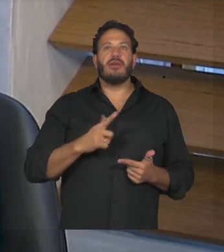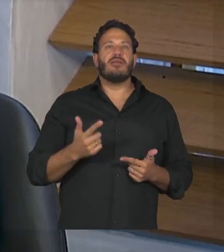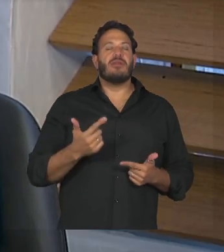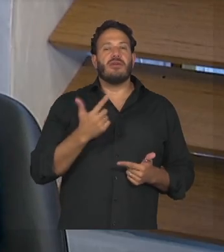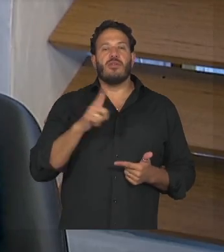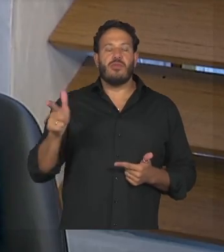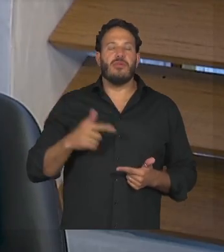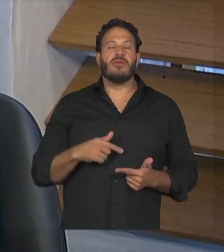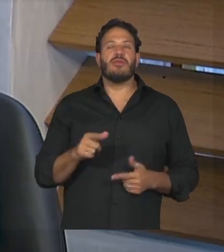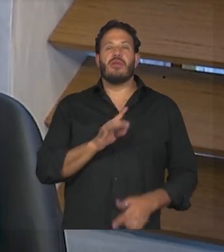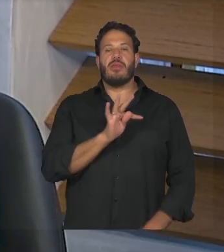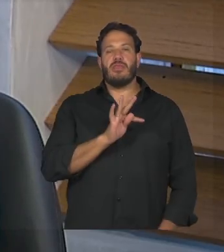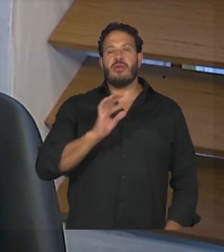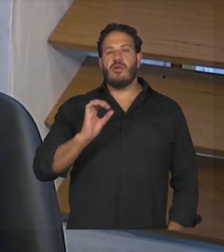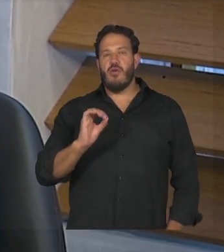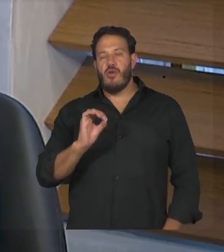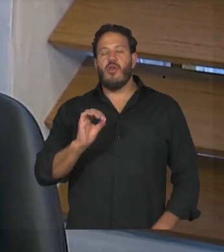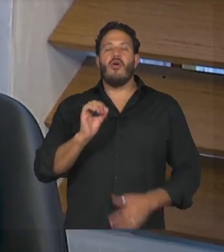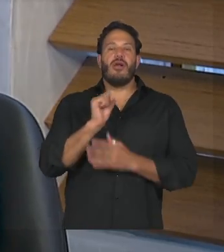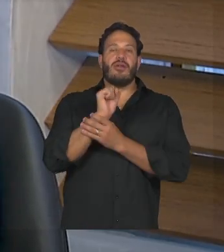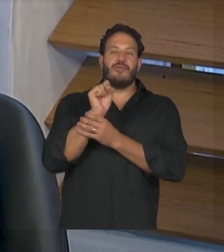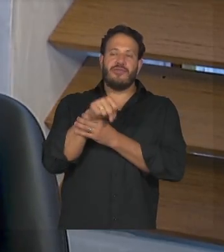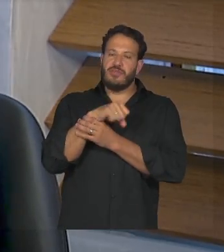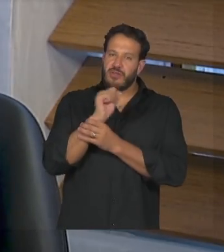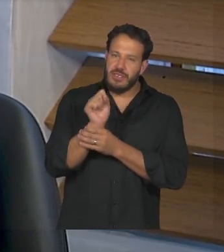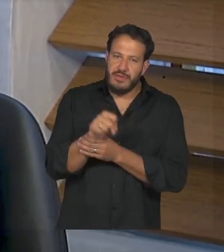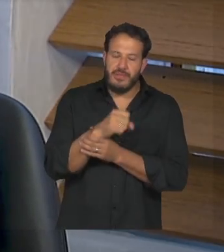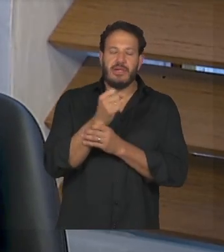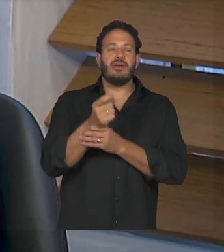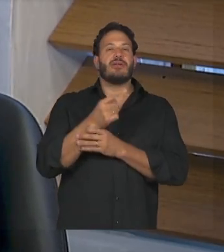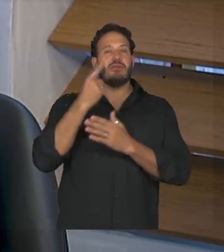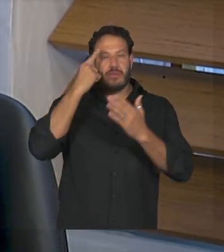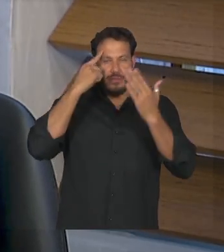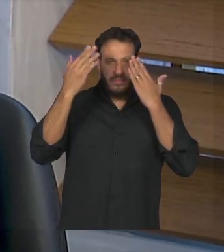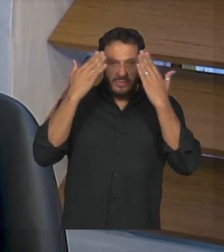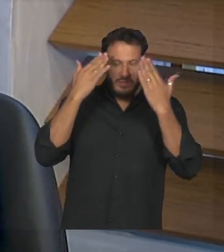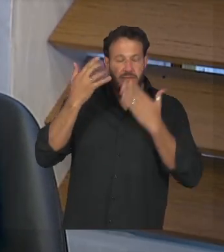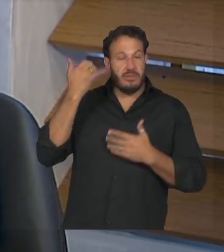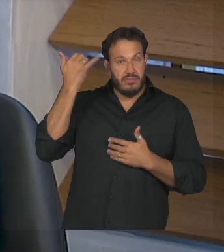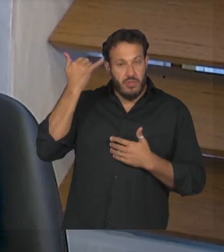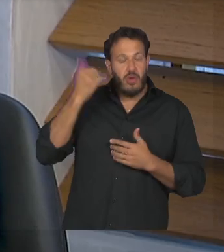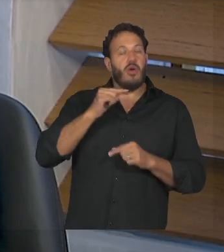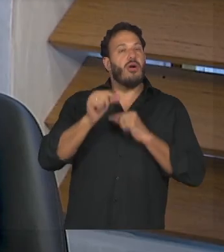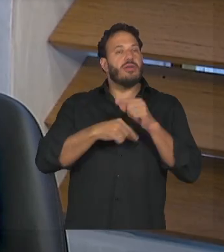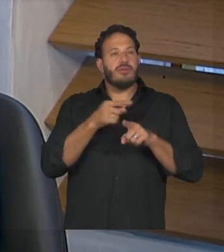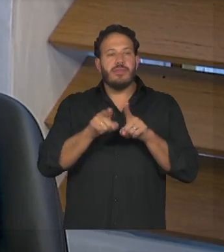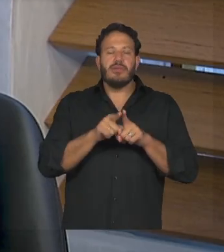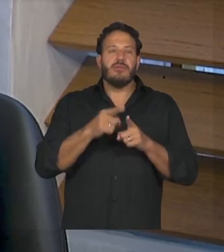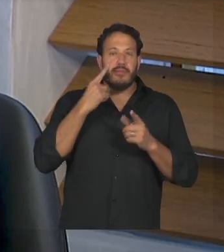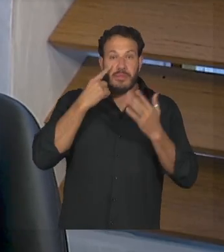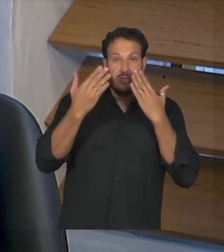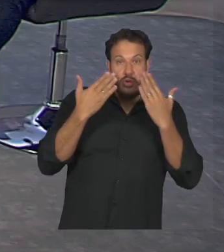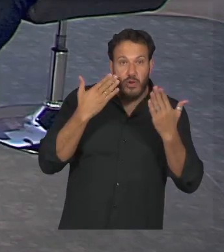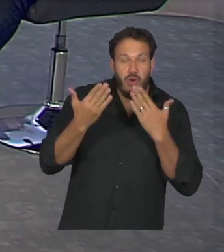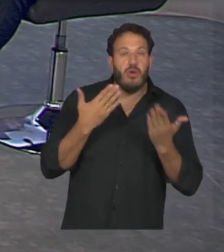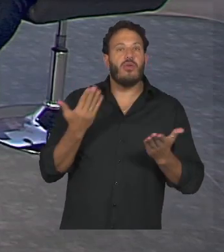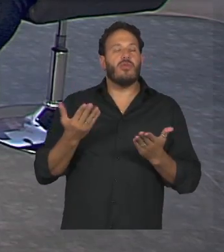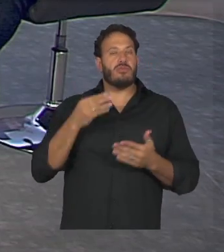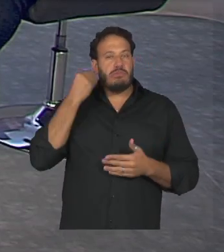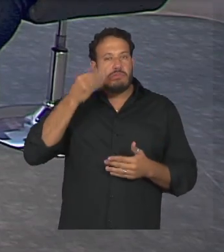ocupacionais fisioterapeutas psiquiatras psicólogos que com o trabalho